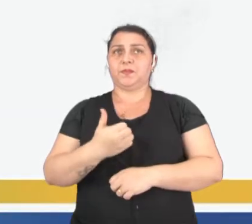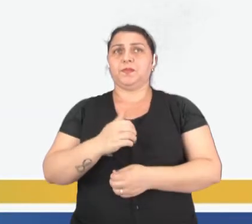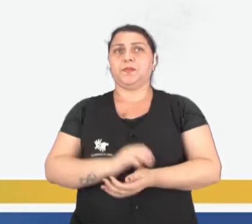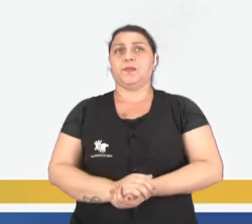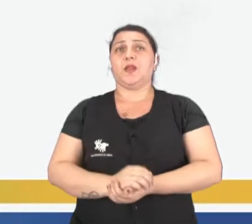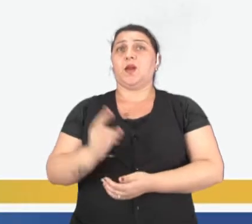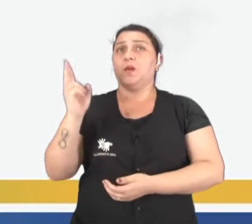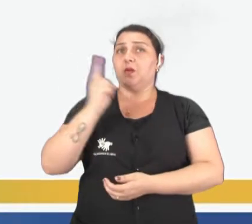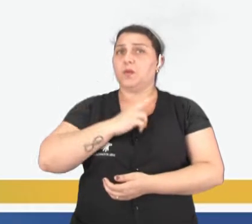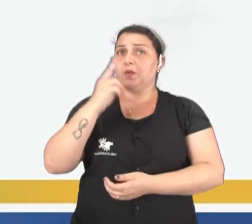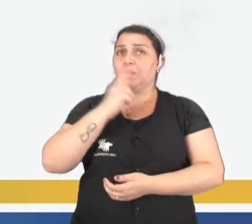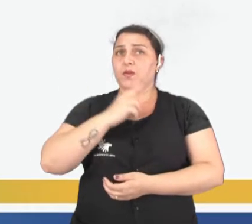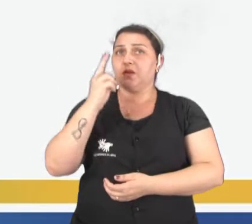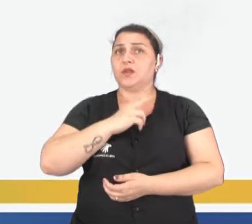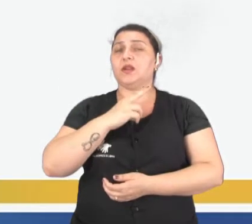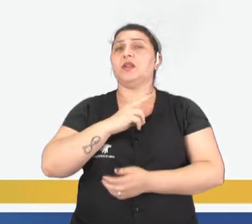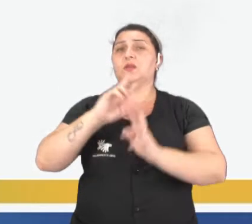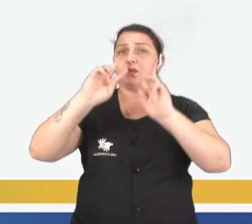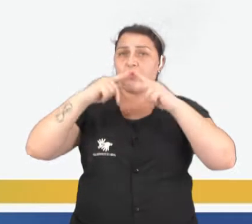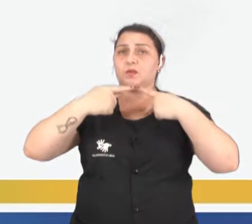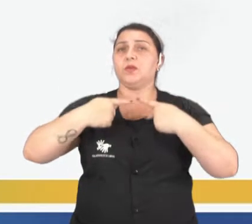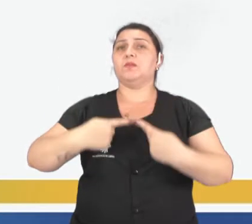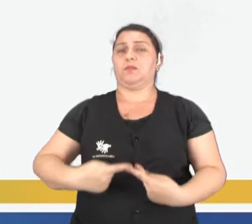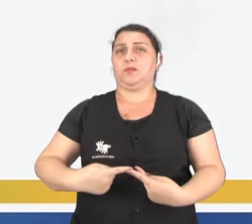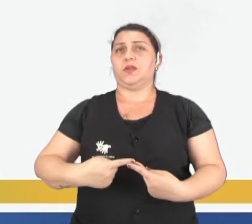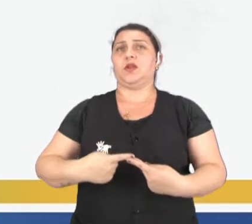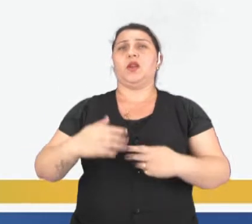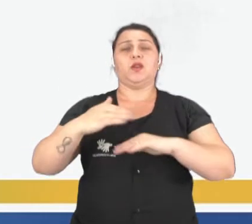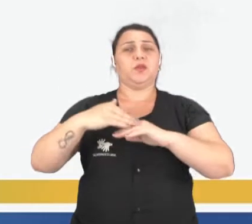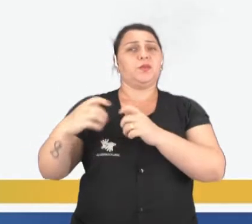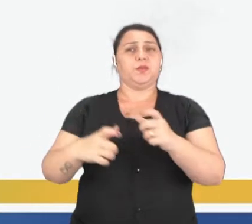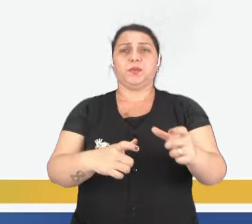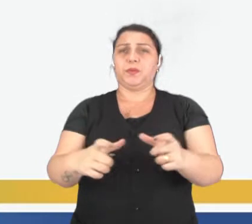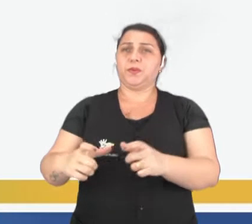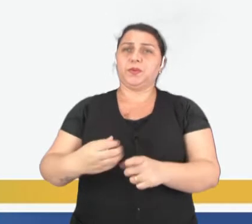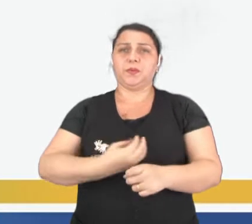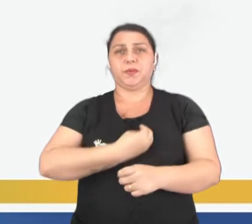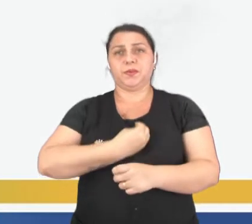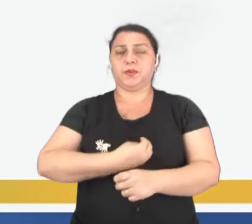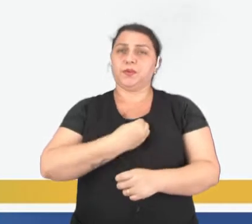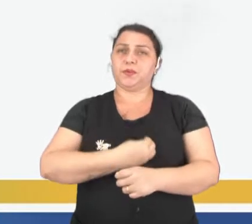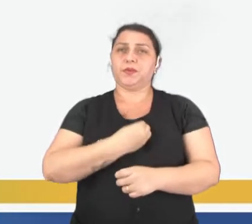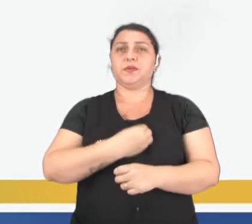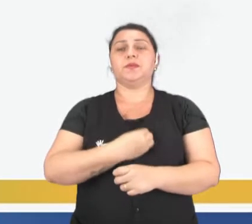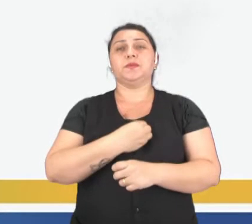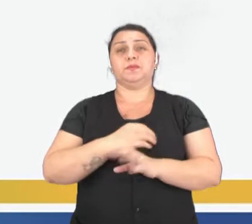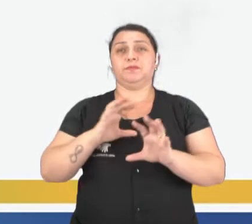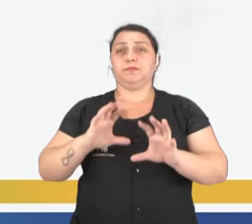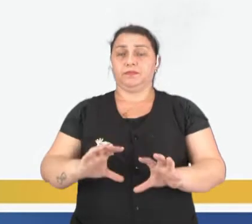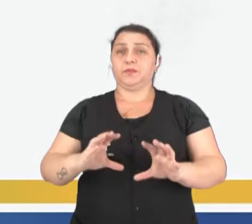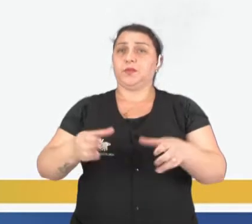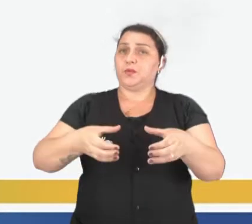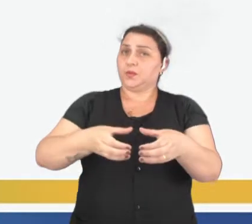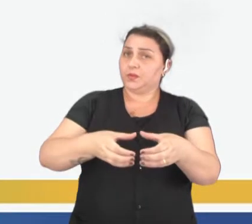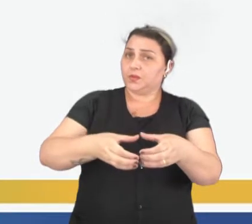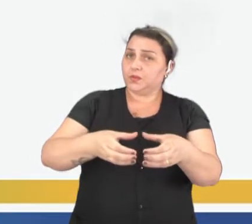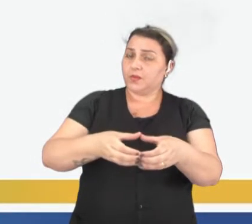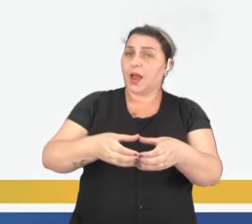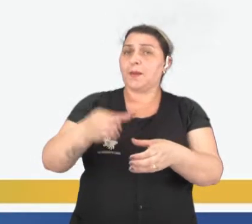É urgente uma reeducação do ser humano em todas as áreas da vida, para que de modo coletivo